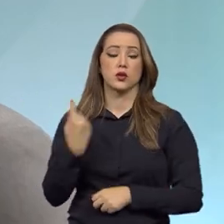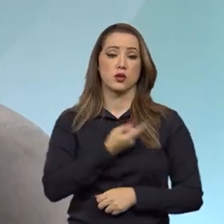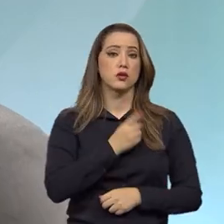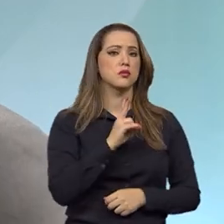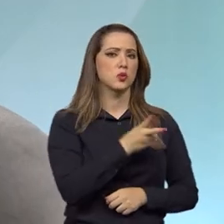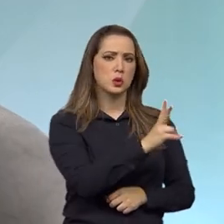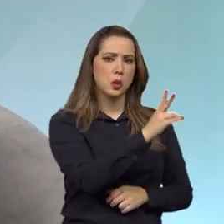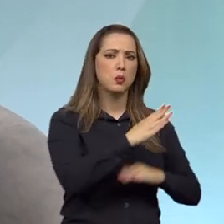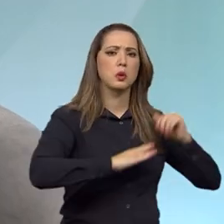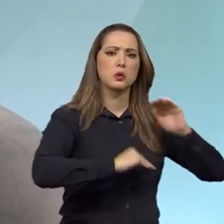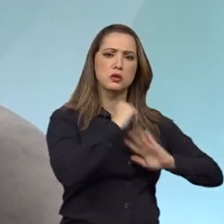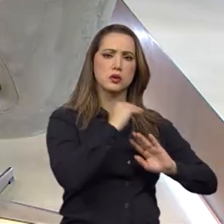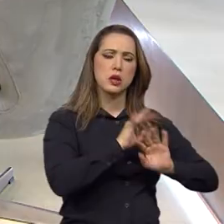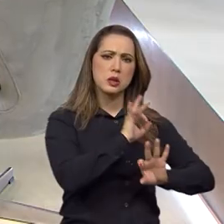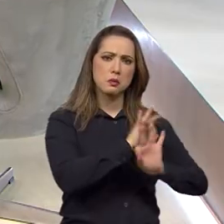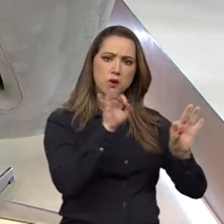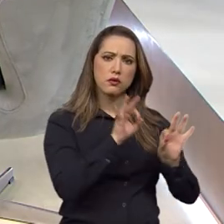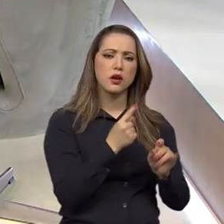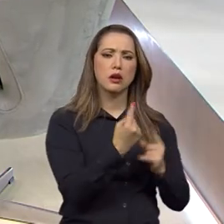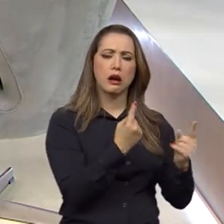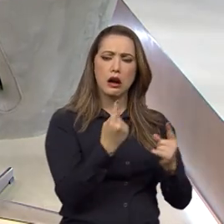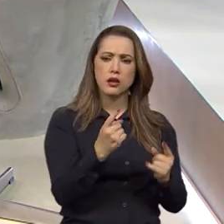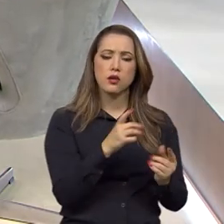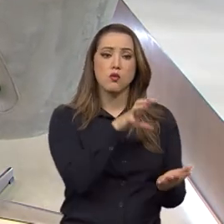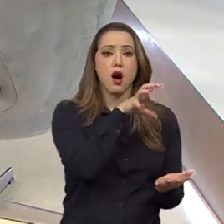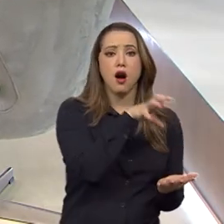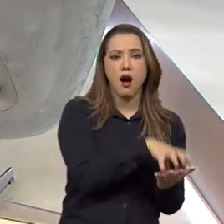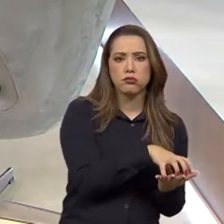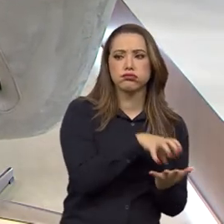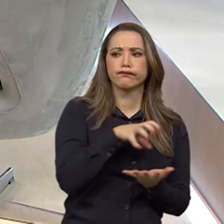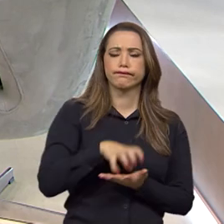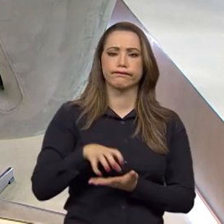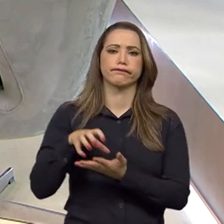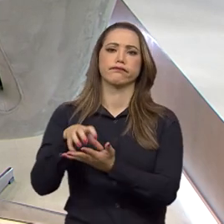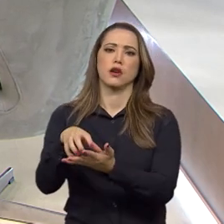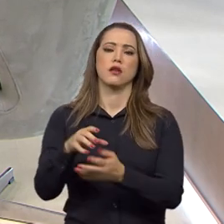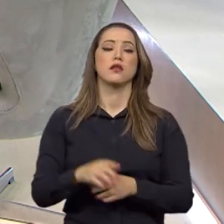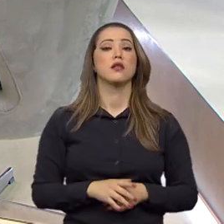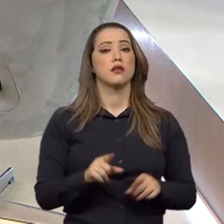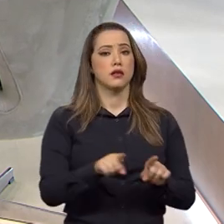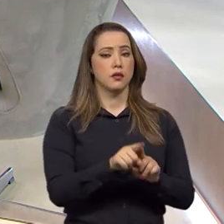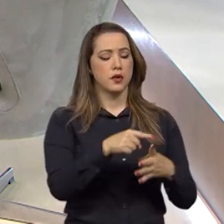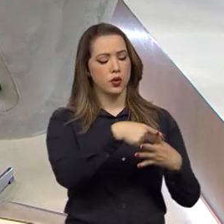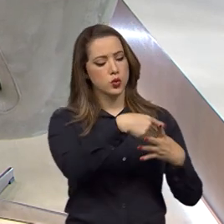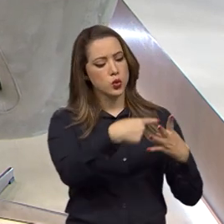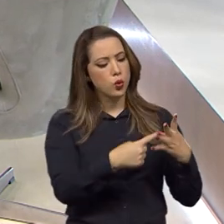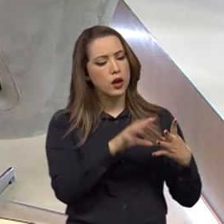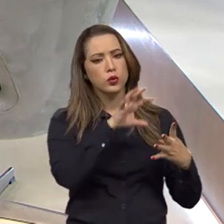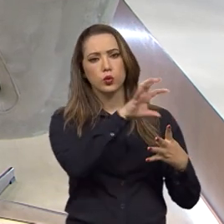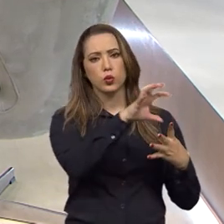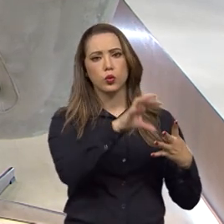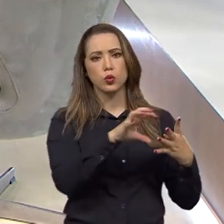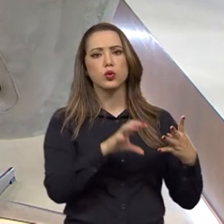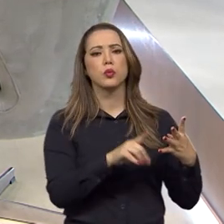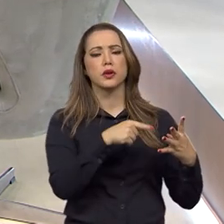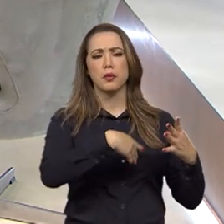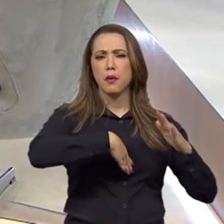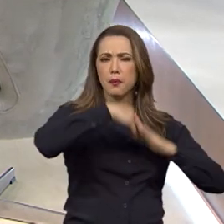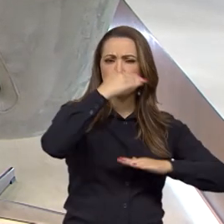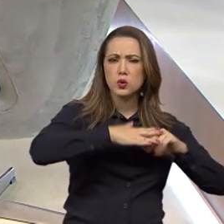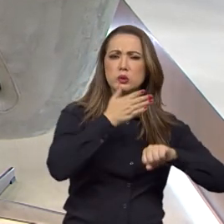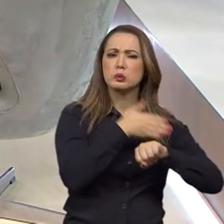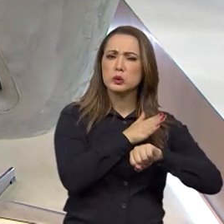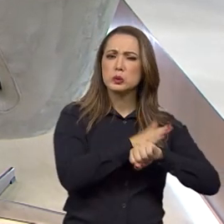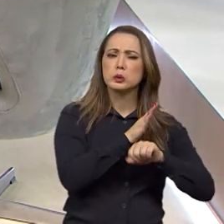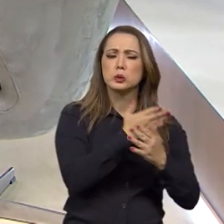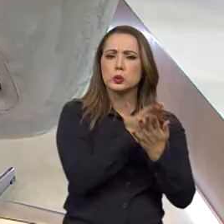cada matéria, a especialização também dessas quatro carreiras, então na prática, cada dia que passa, a Advocacia Geral da